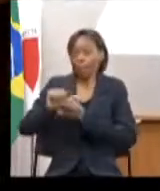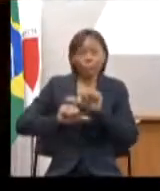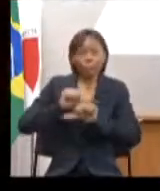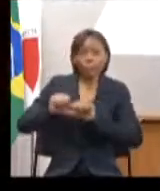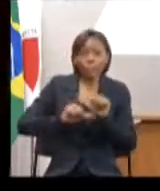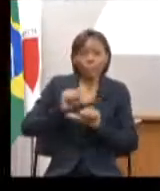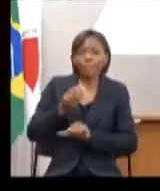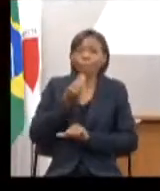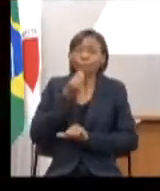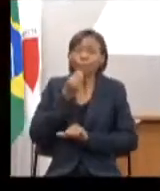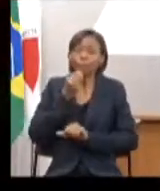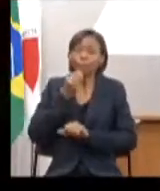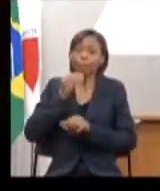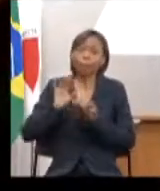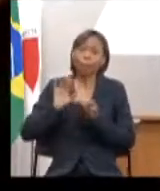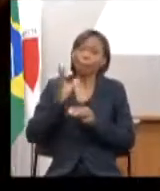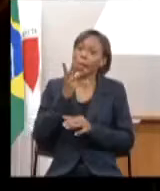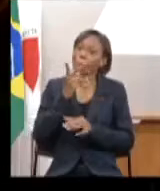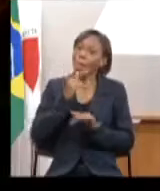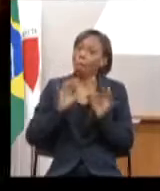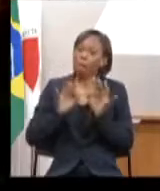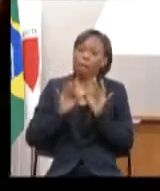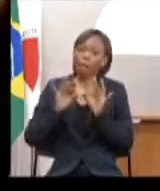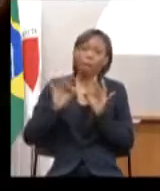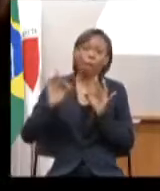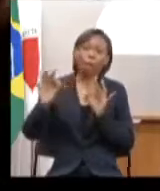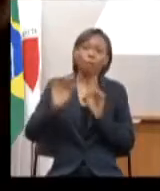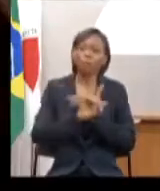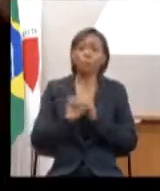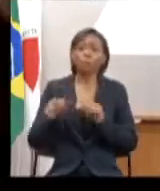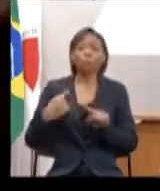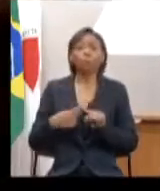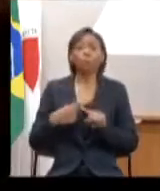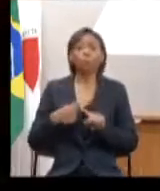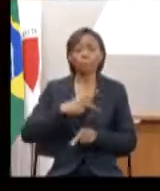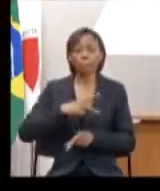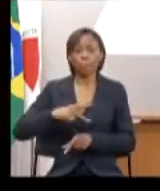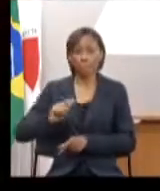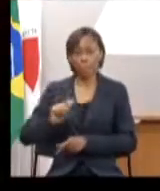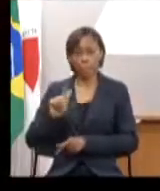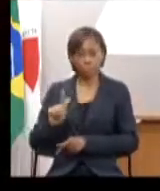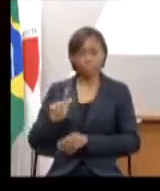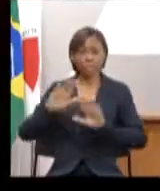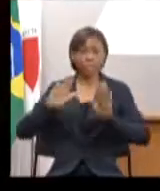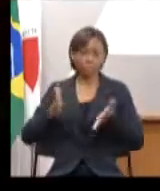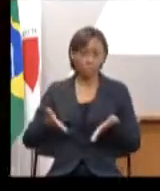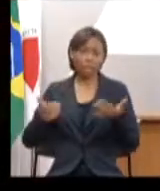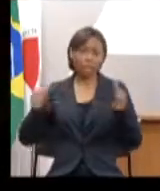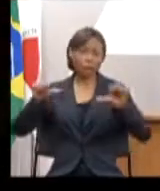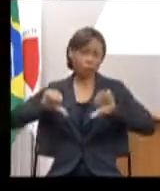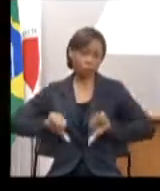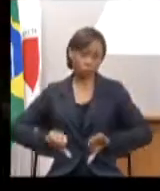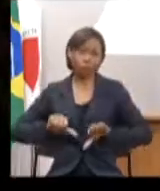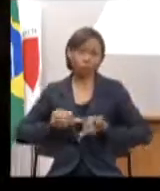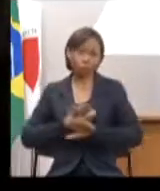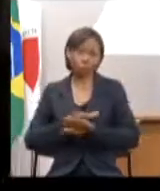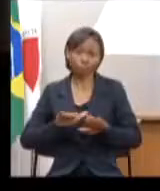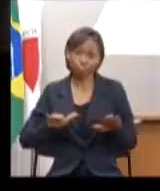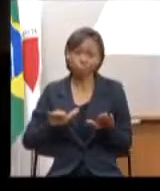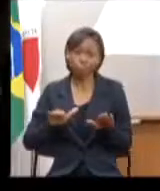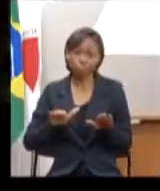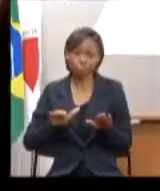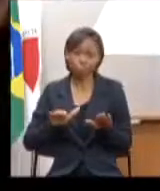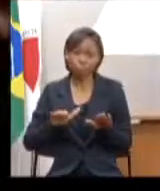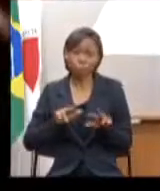prazo, porque a BPAG já caiu, já virou tabula rasa para essa